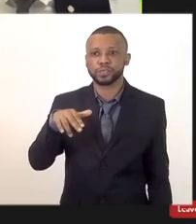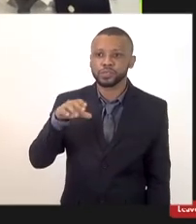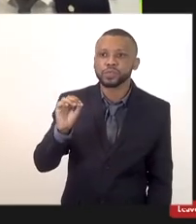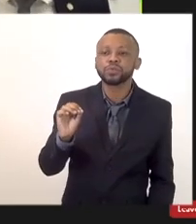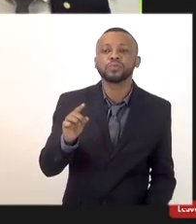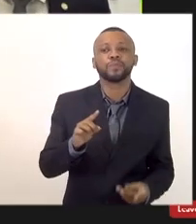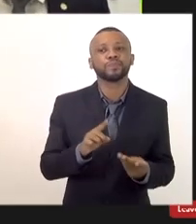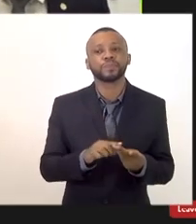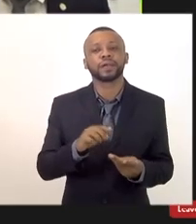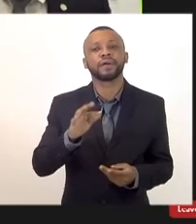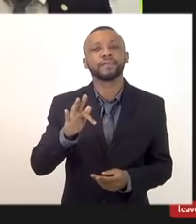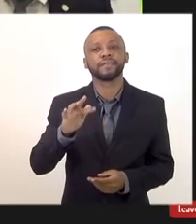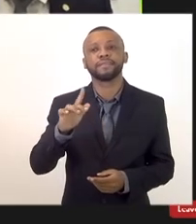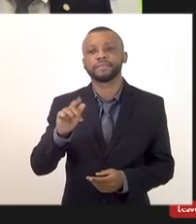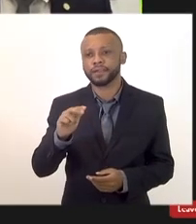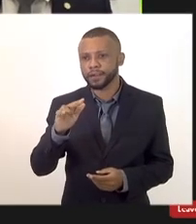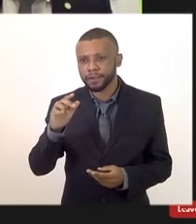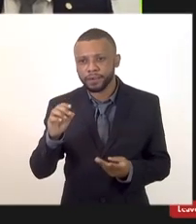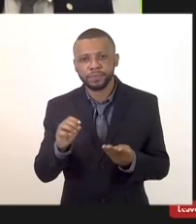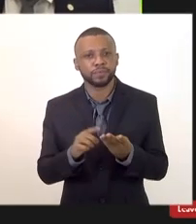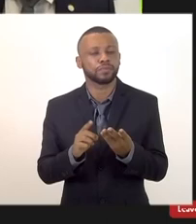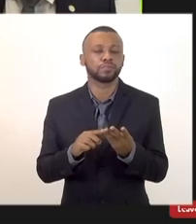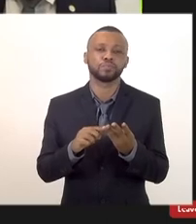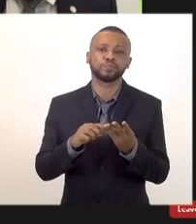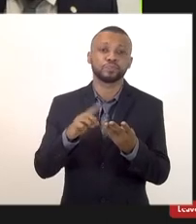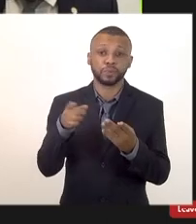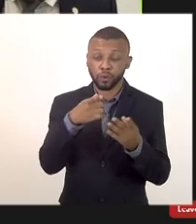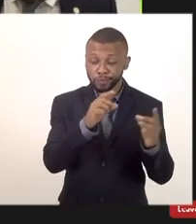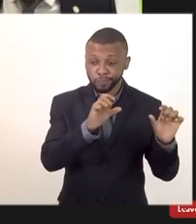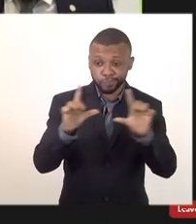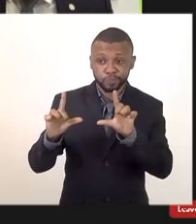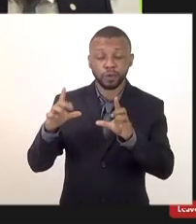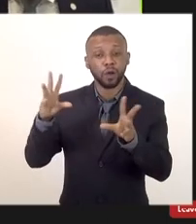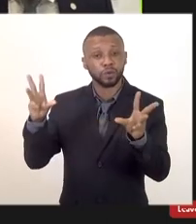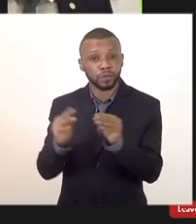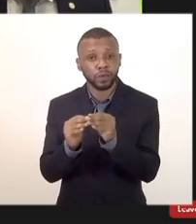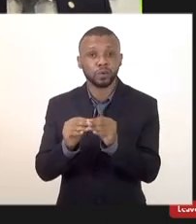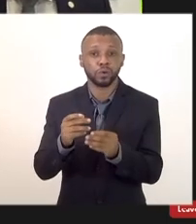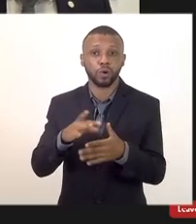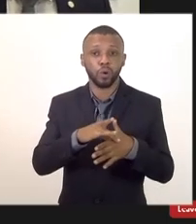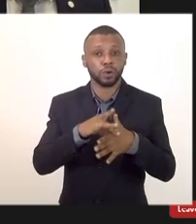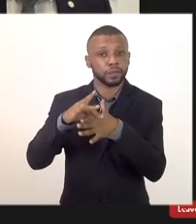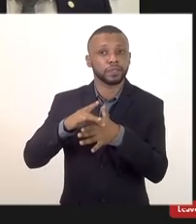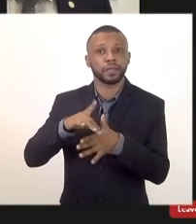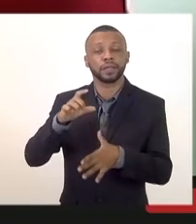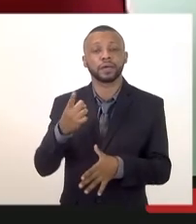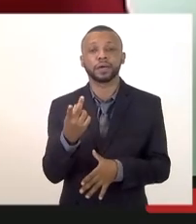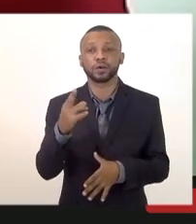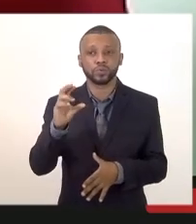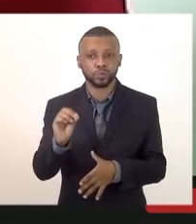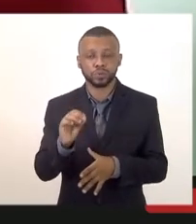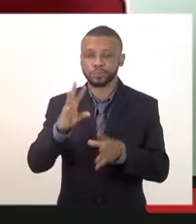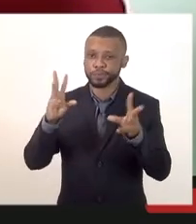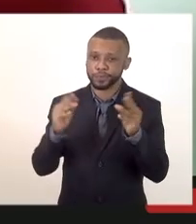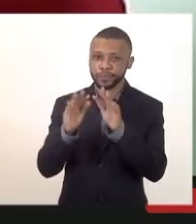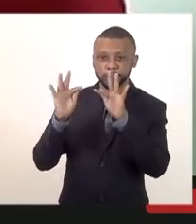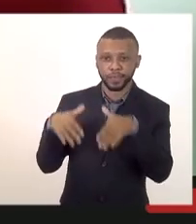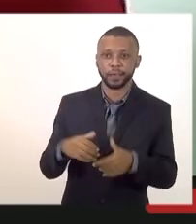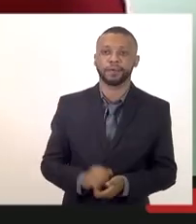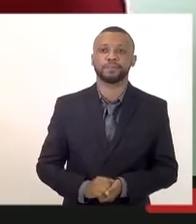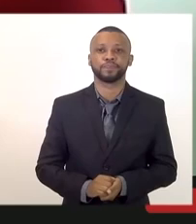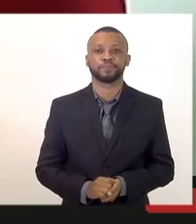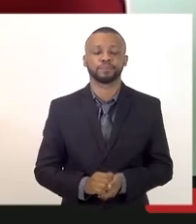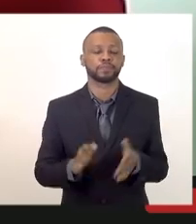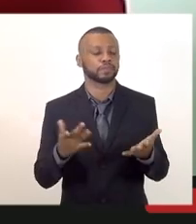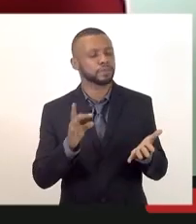considerações depois a gente passar ao Coronel Leandro e encerrar formalmente a sessão Presidente na verdade eu quero só agradecer